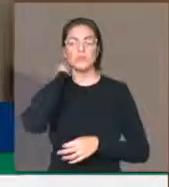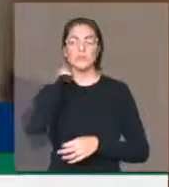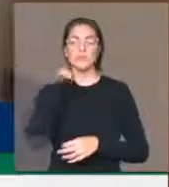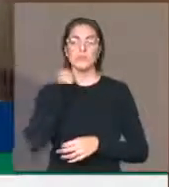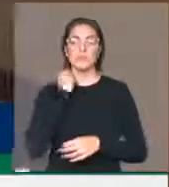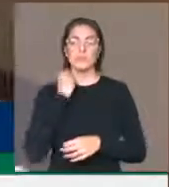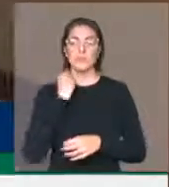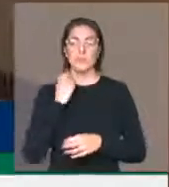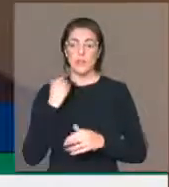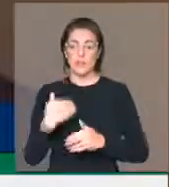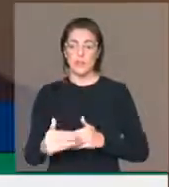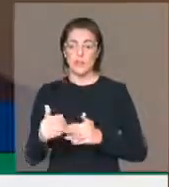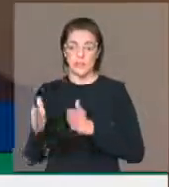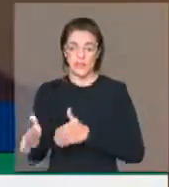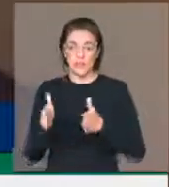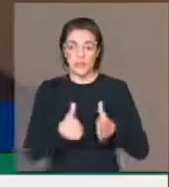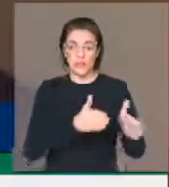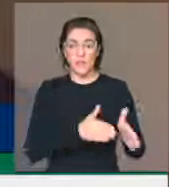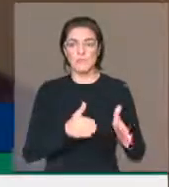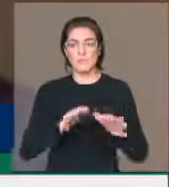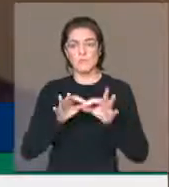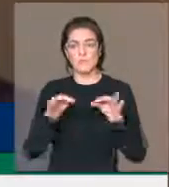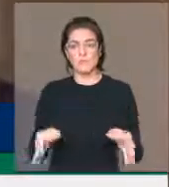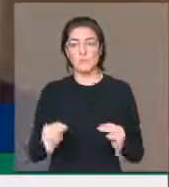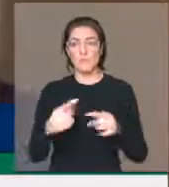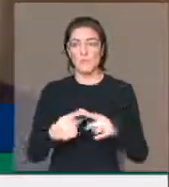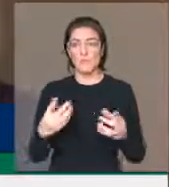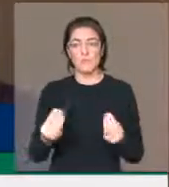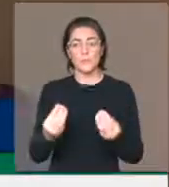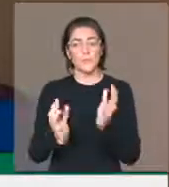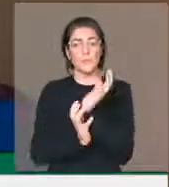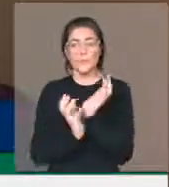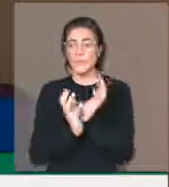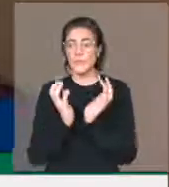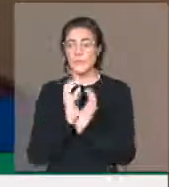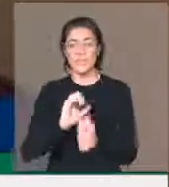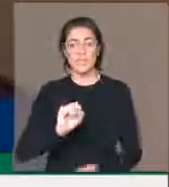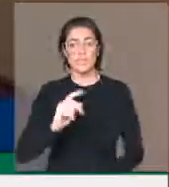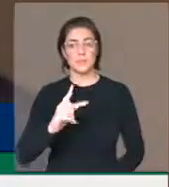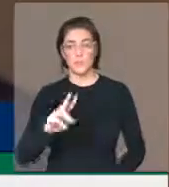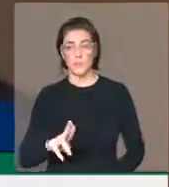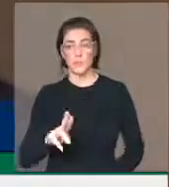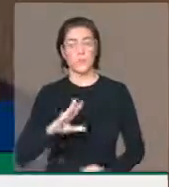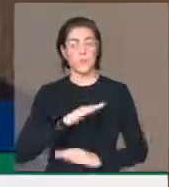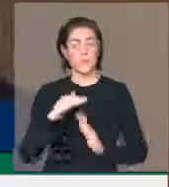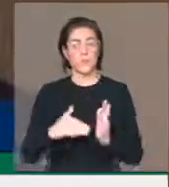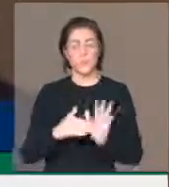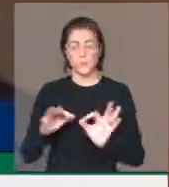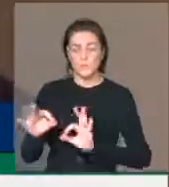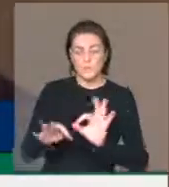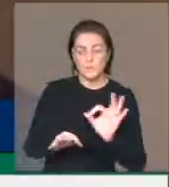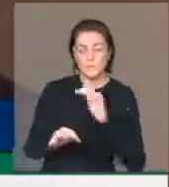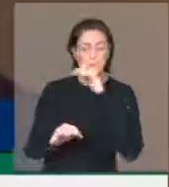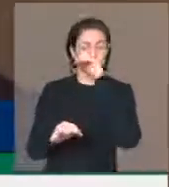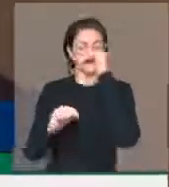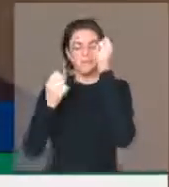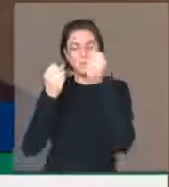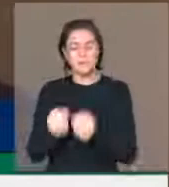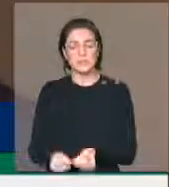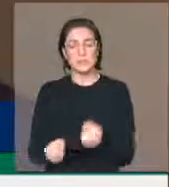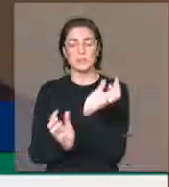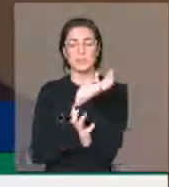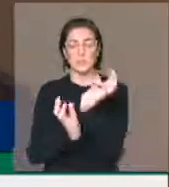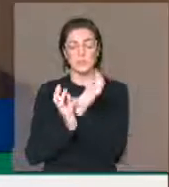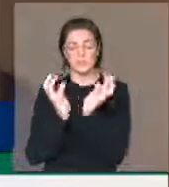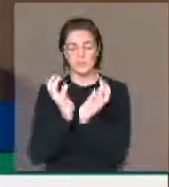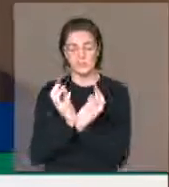alienação. Hoje tudo é muito burocrático dentro da SPU, tudo que você vai fazer para regularizar algumas situações que já estão aí